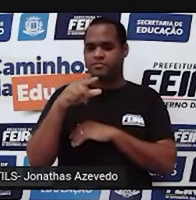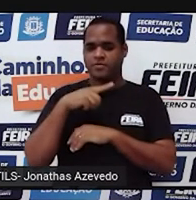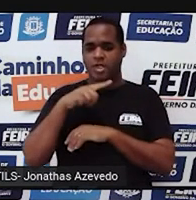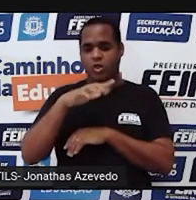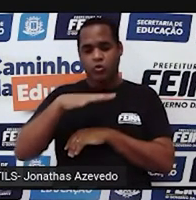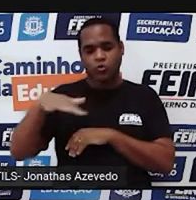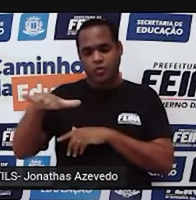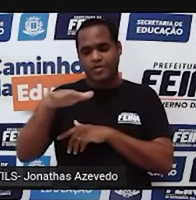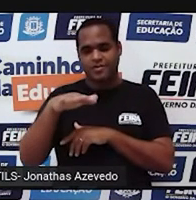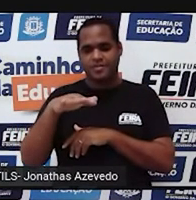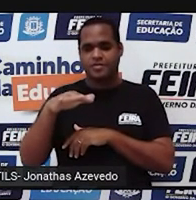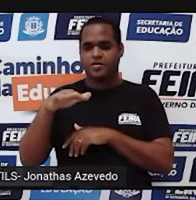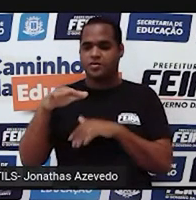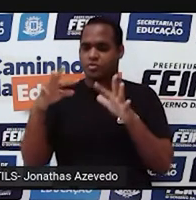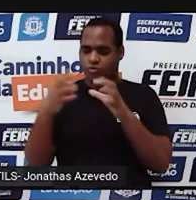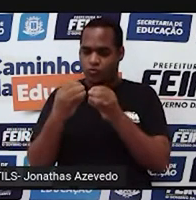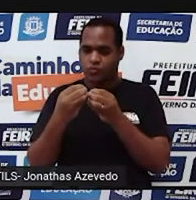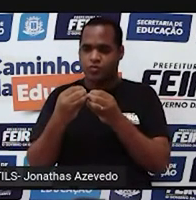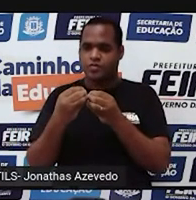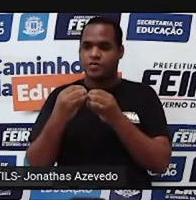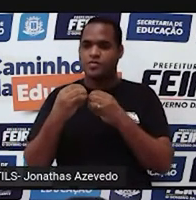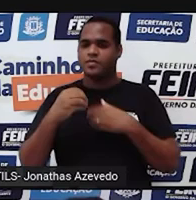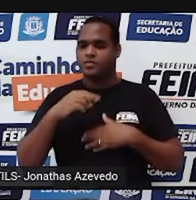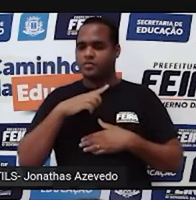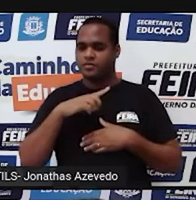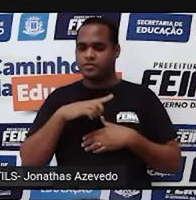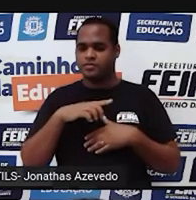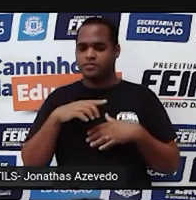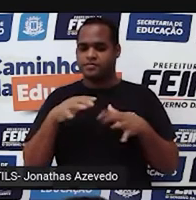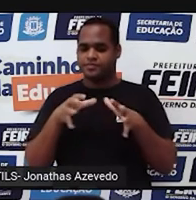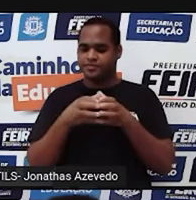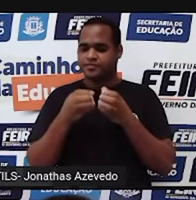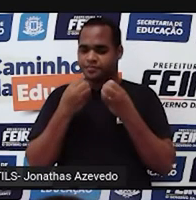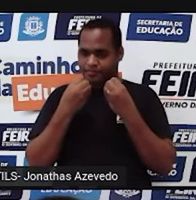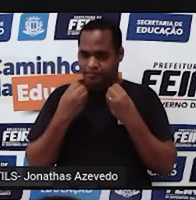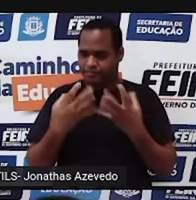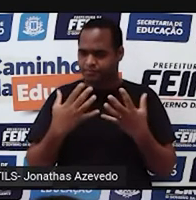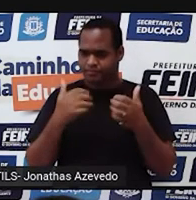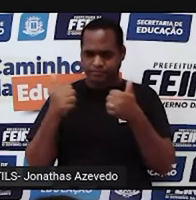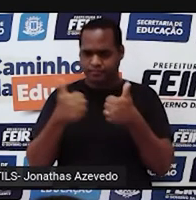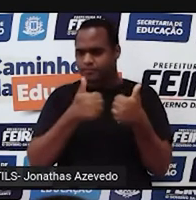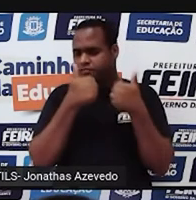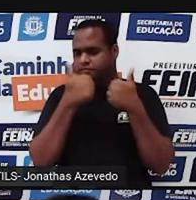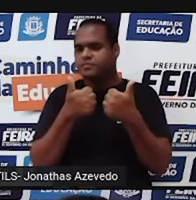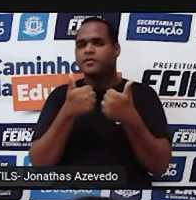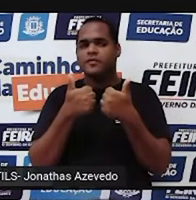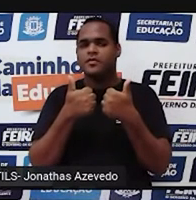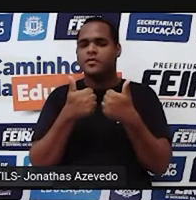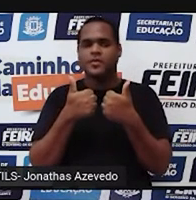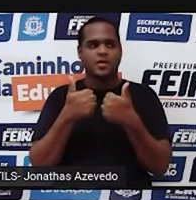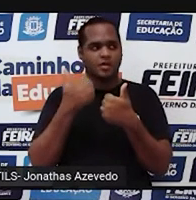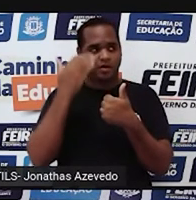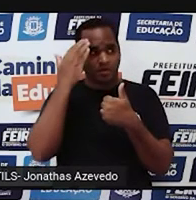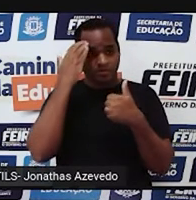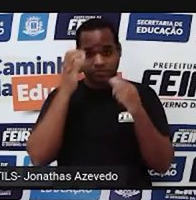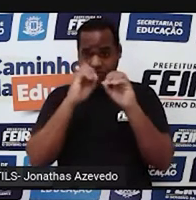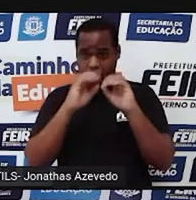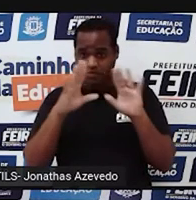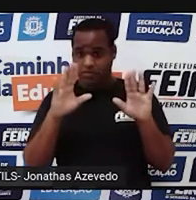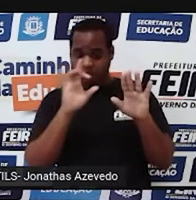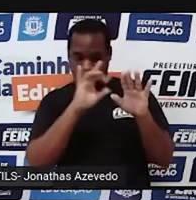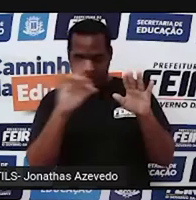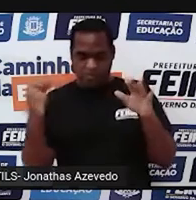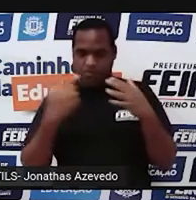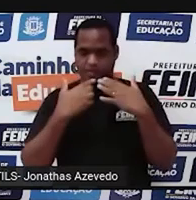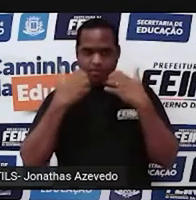conjunto dos números racionais. Beleza? Mas assim, claro, que a gente vai falar ali